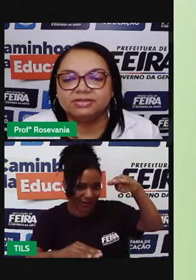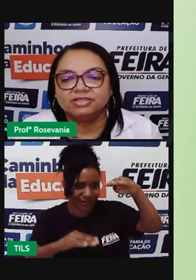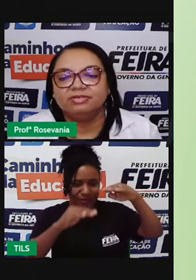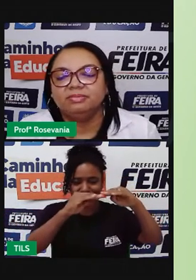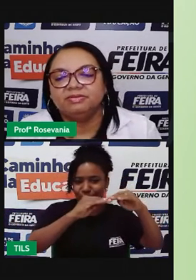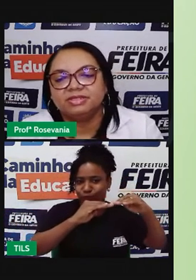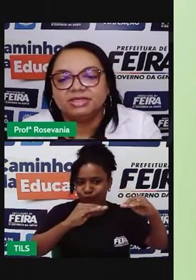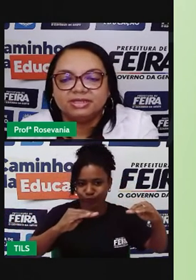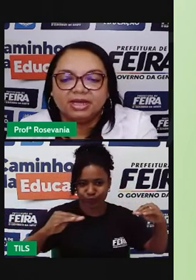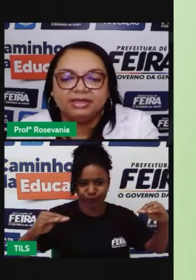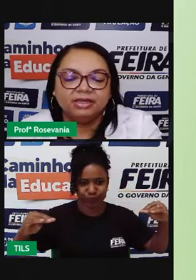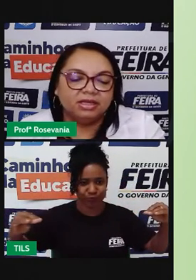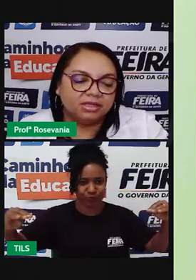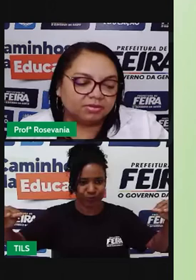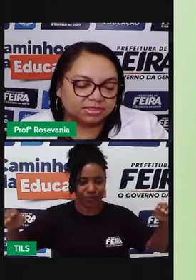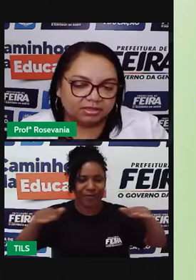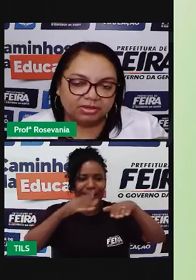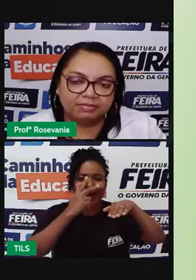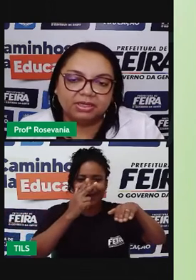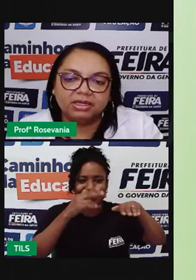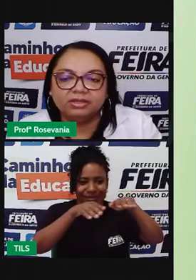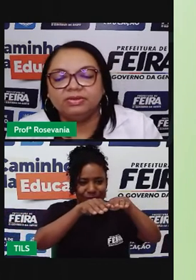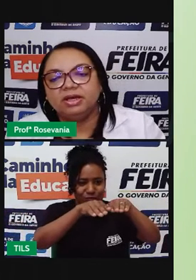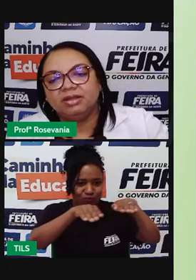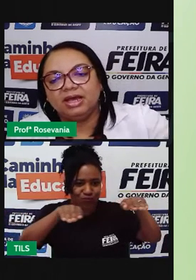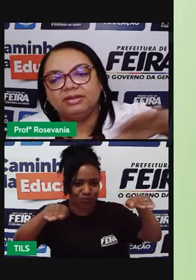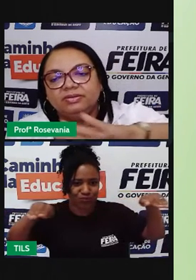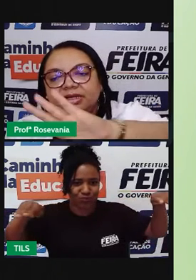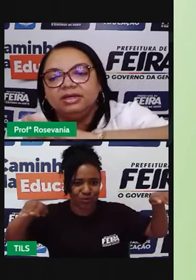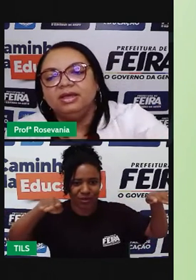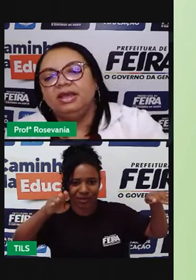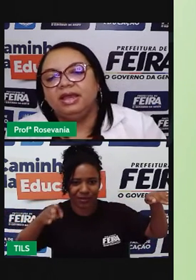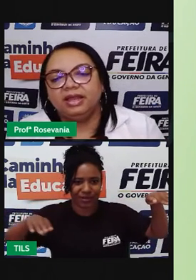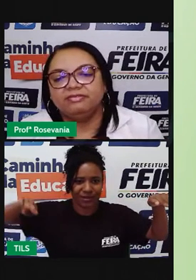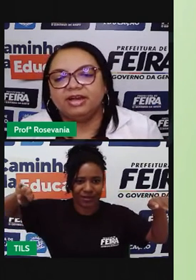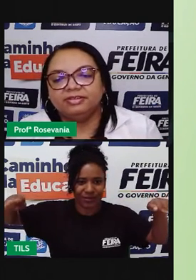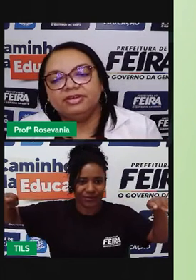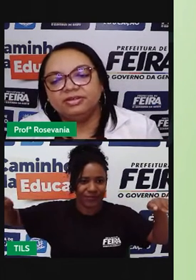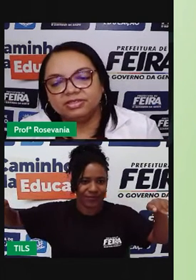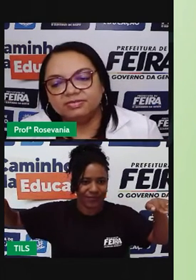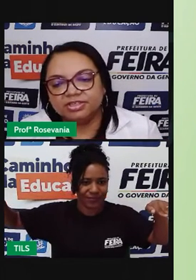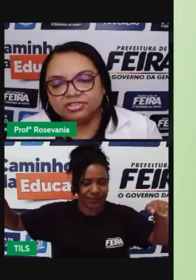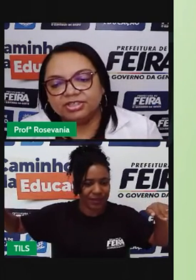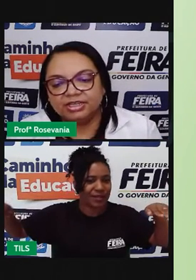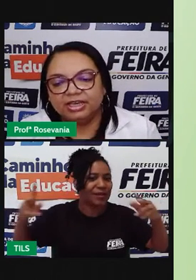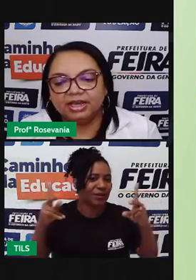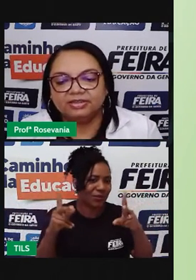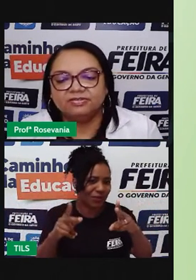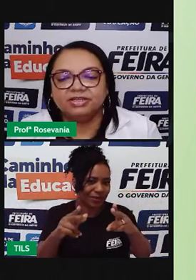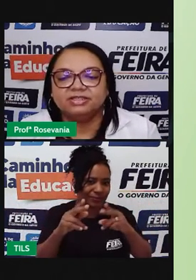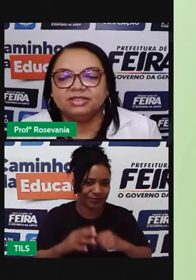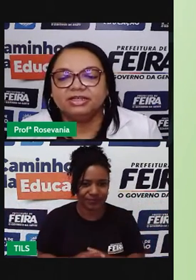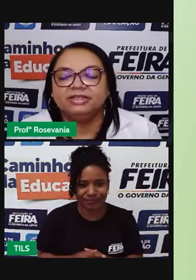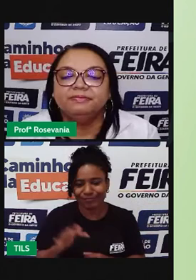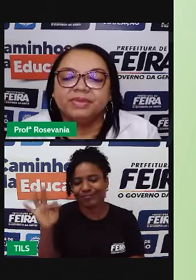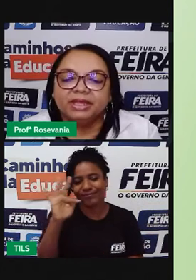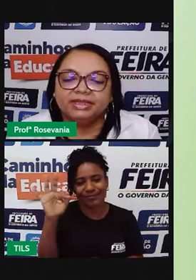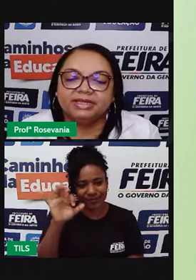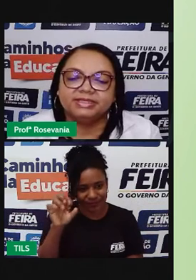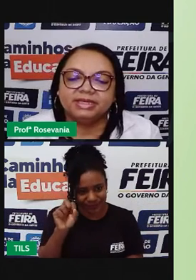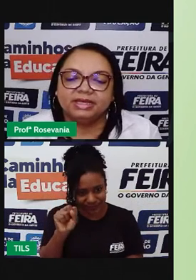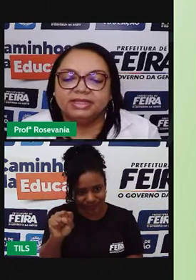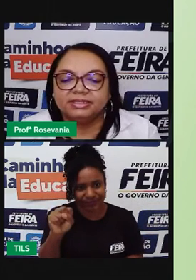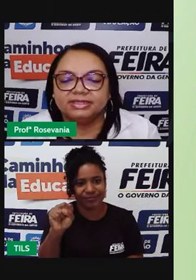tabuleiro mesmo que eu já falei para vocês. A área ao centro é plano e ao lado, né, elevado. Inclusive, a gente tem a área de Filipe Santana